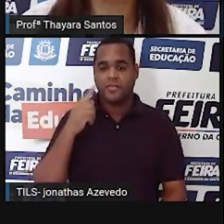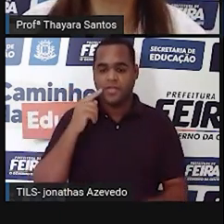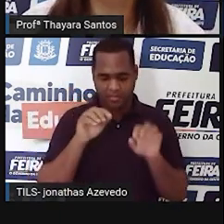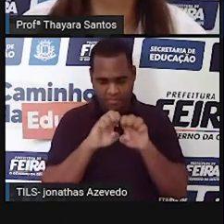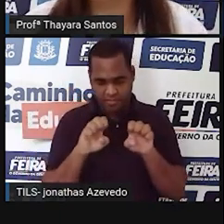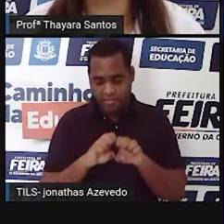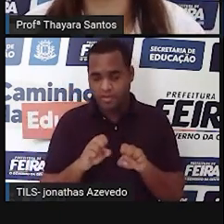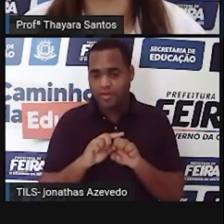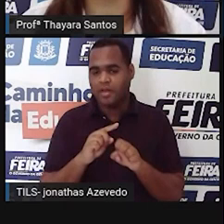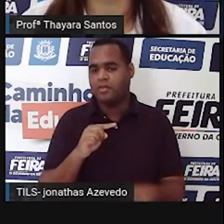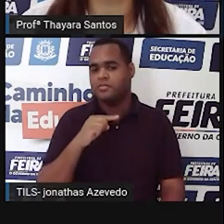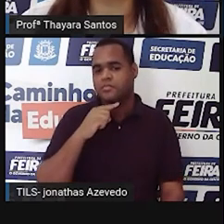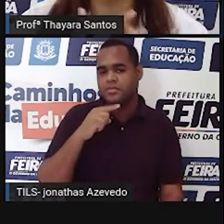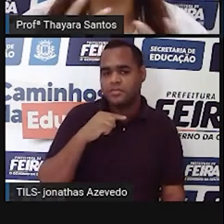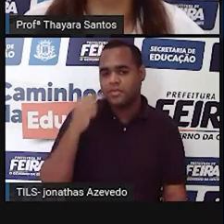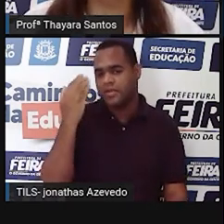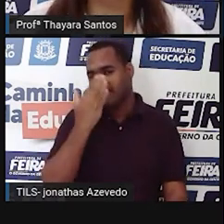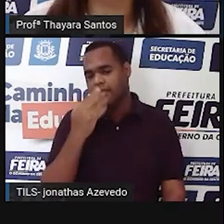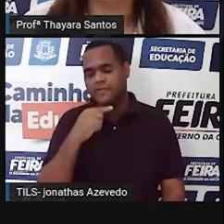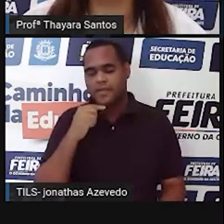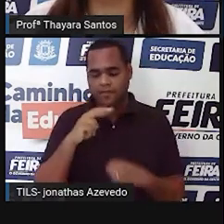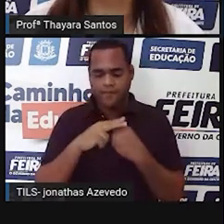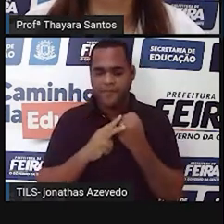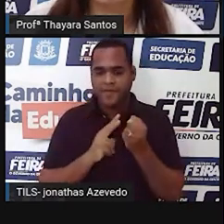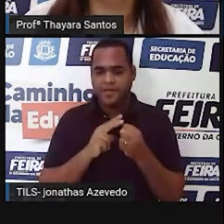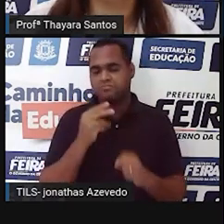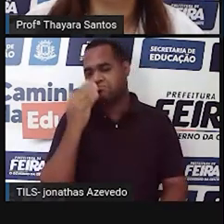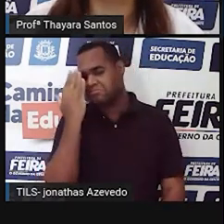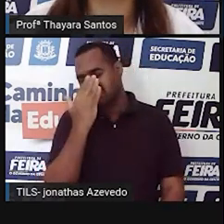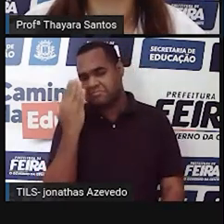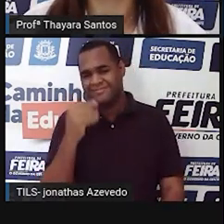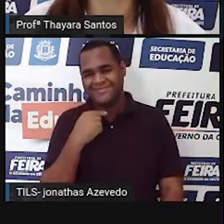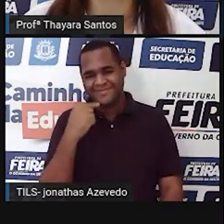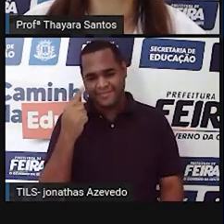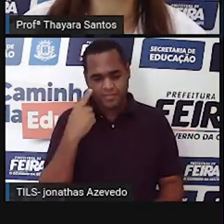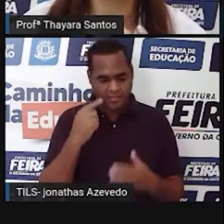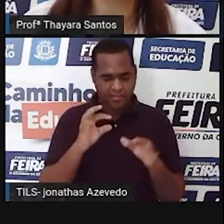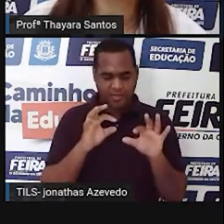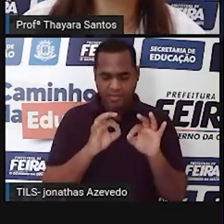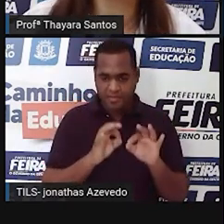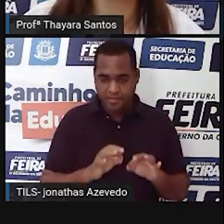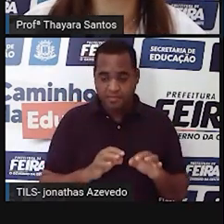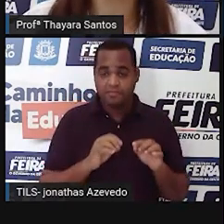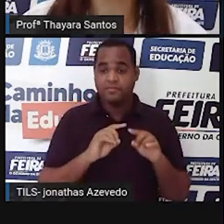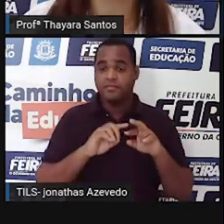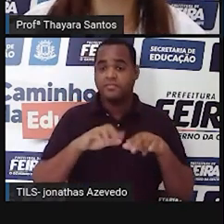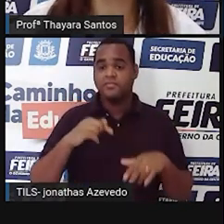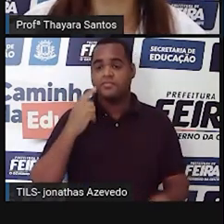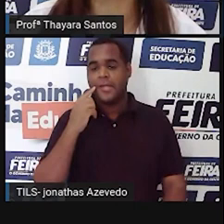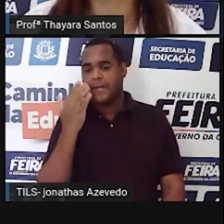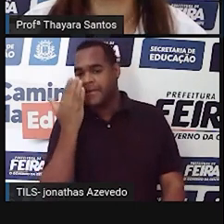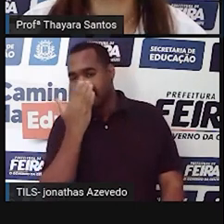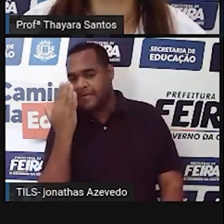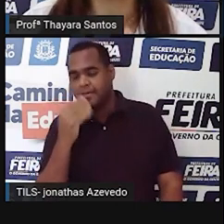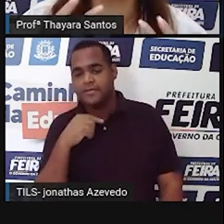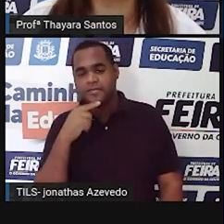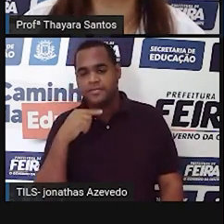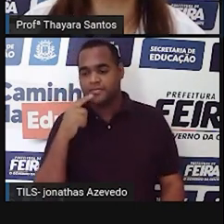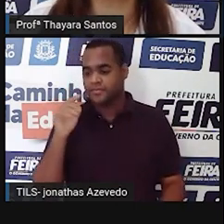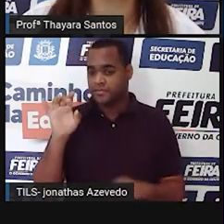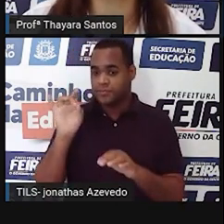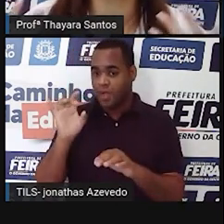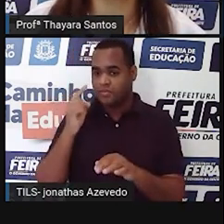são menorzinhas ainda, tipo os vírus, que são menores que as bactérias, a gente só conseguiria ver no microscópio